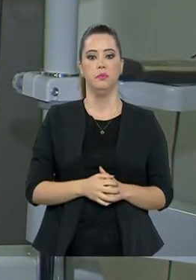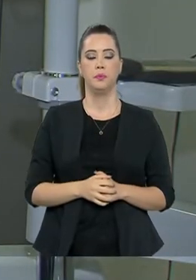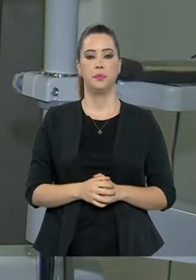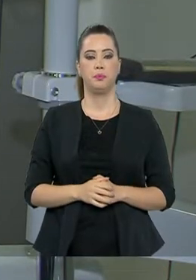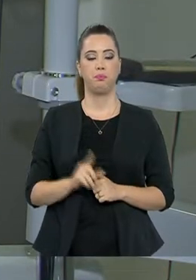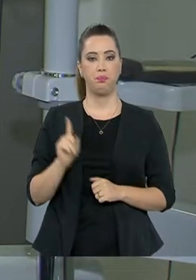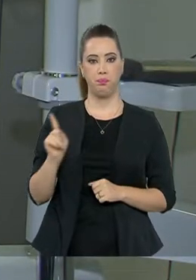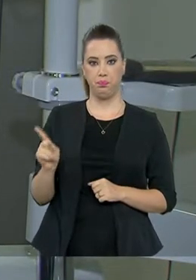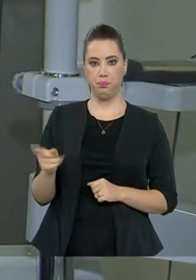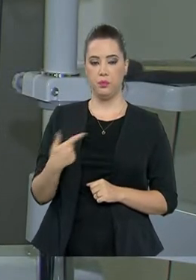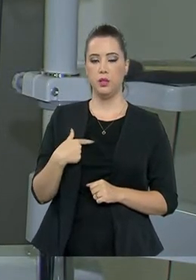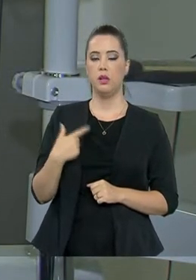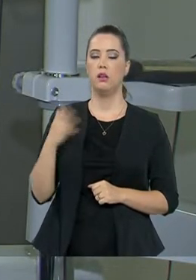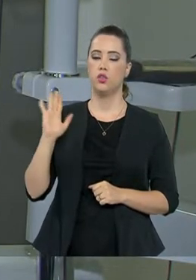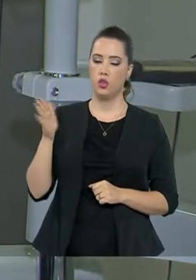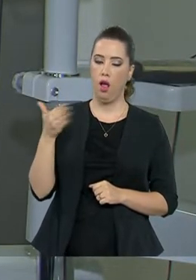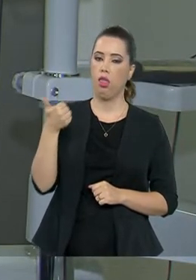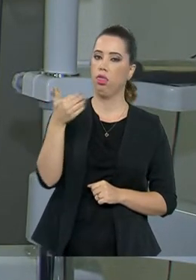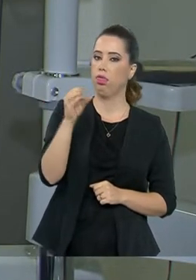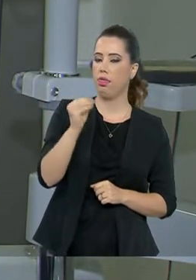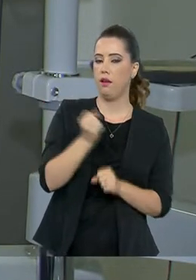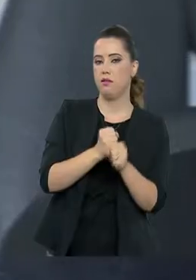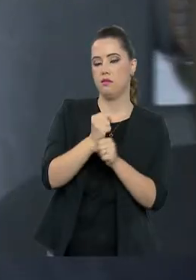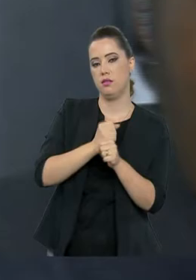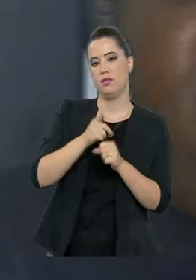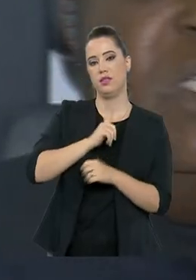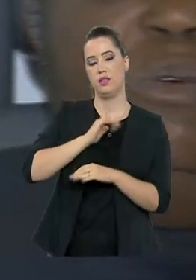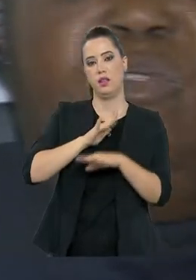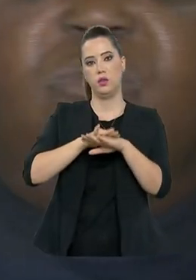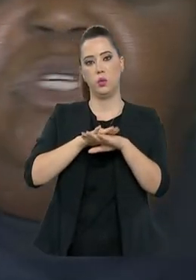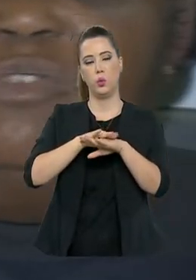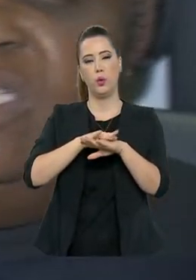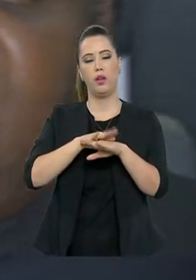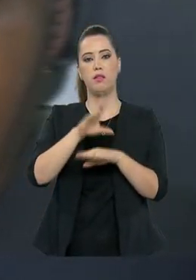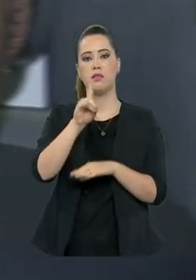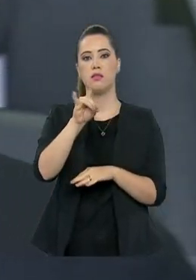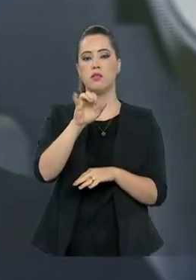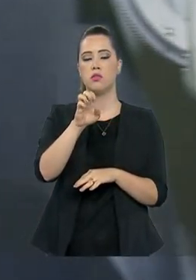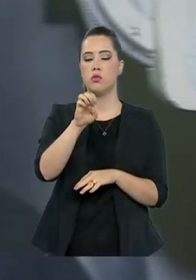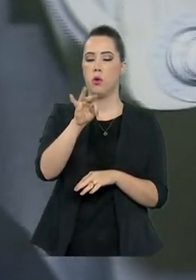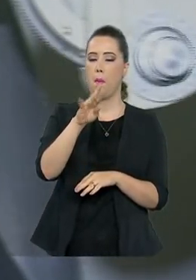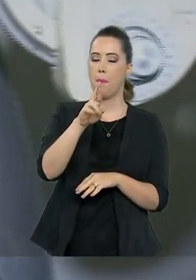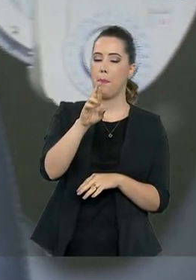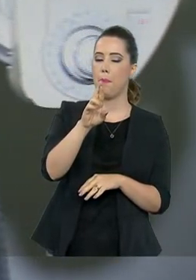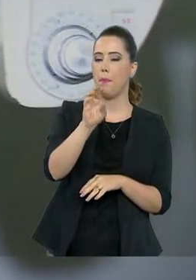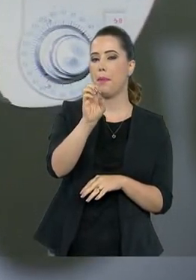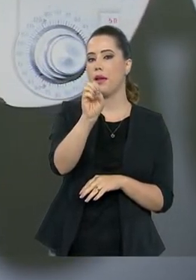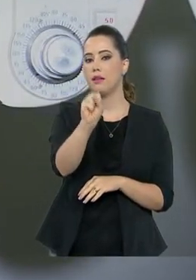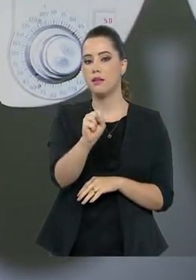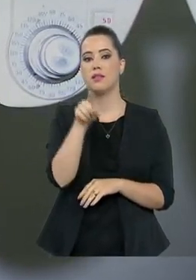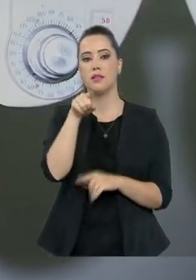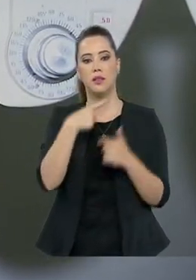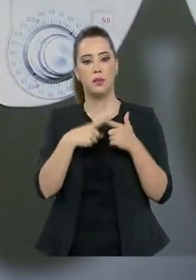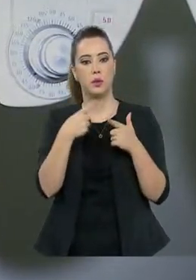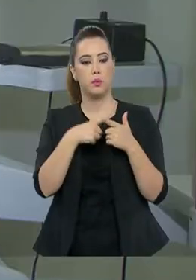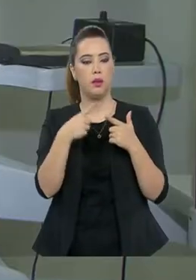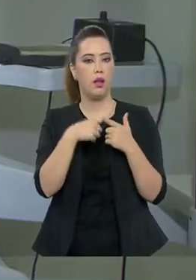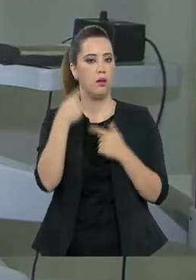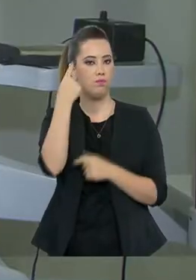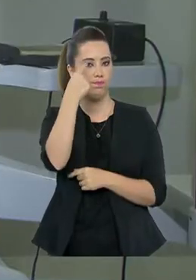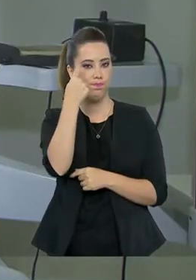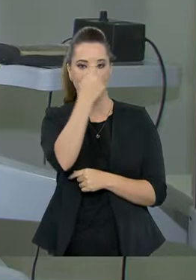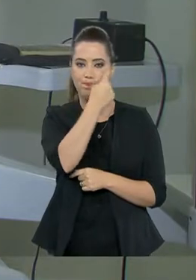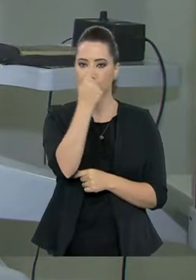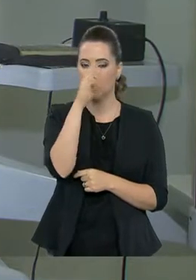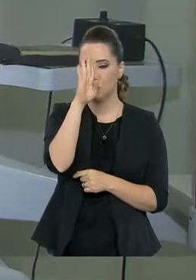Dona Helena convive há 10 anos com a diabetes e há pouco tempo foi diagnosticada com edema macular diabético, uma